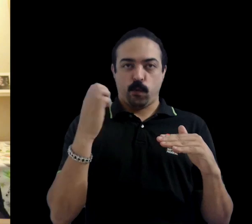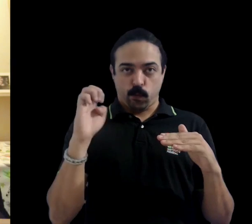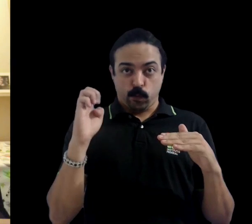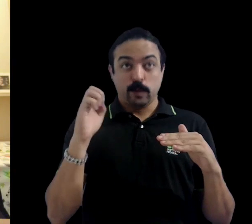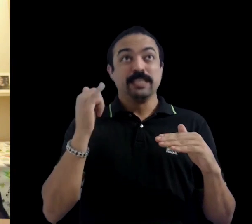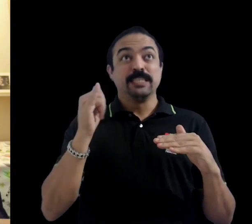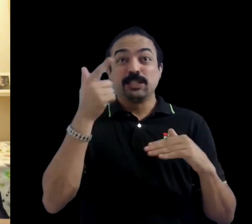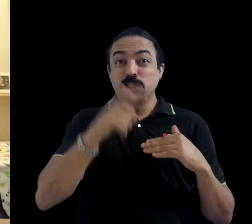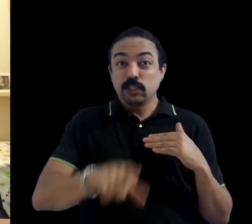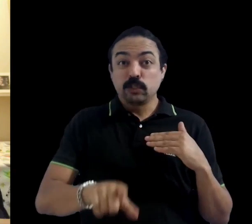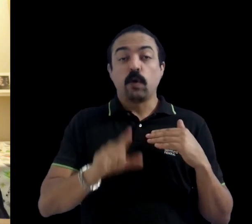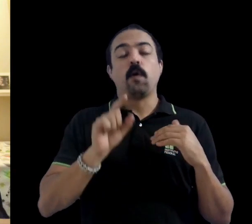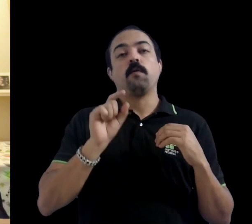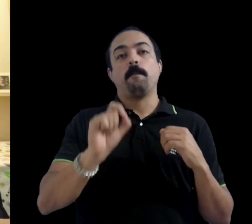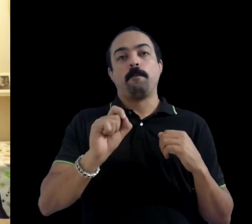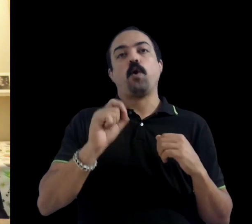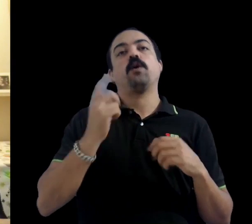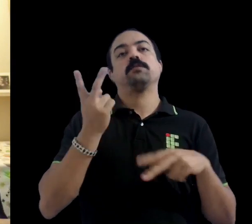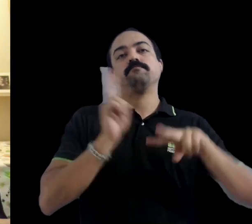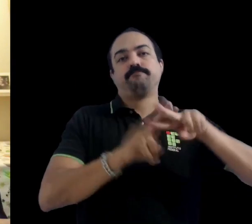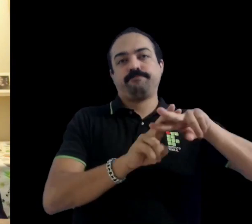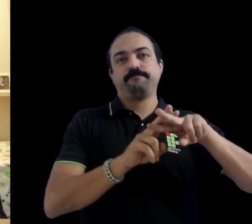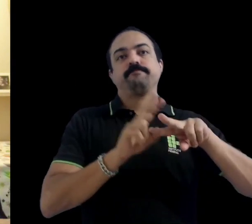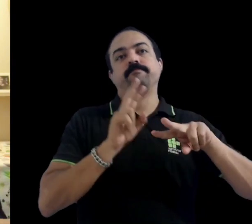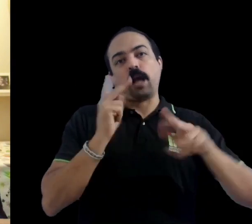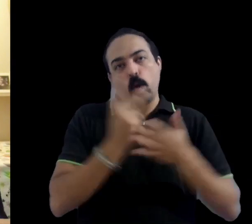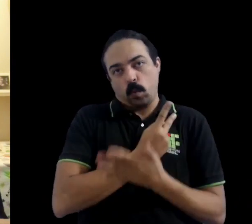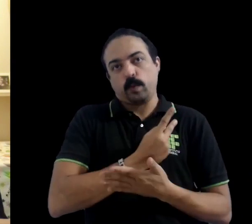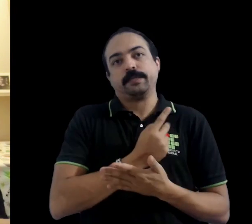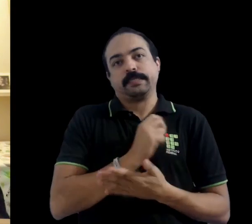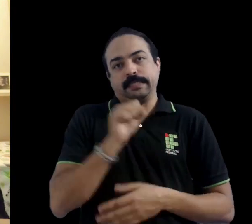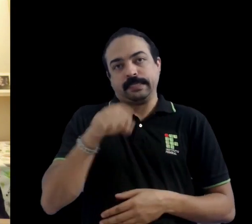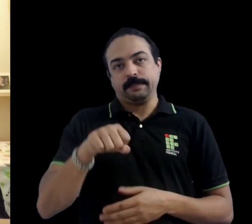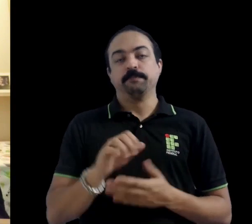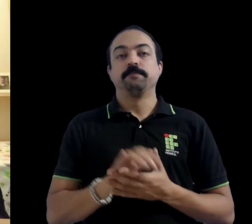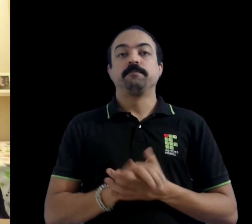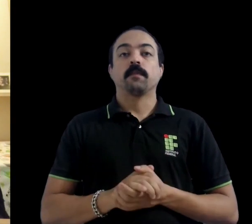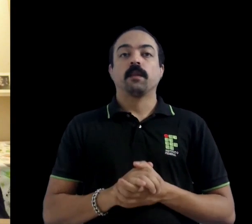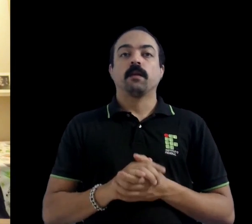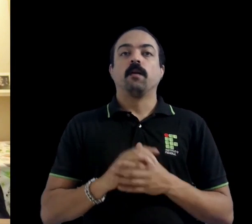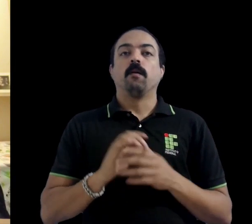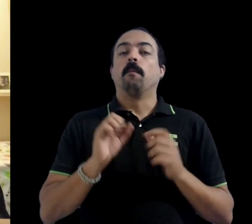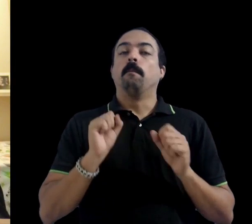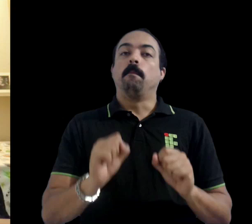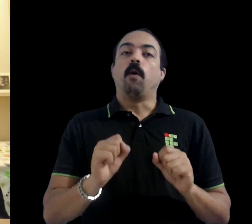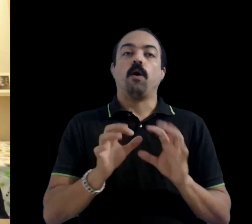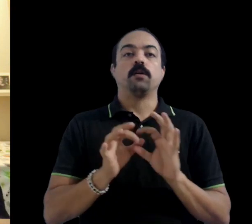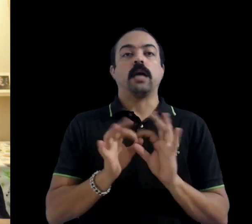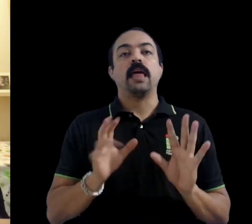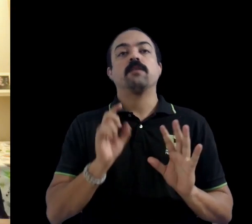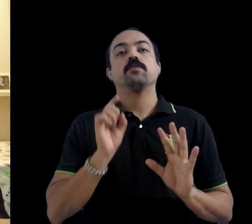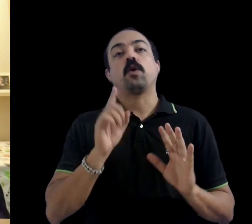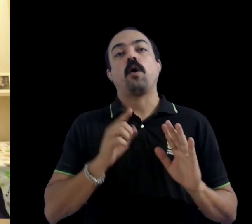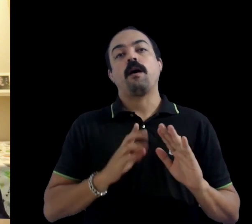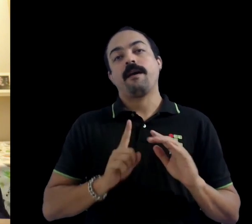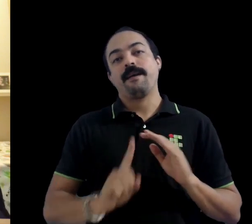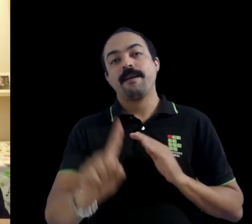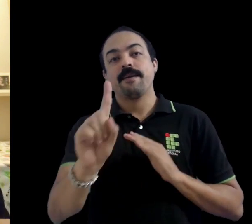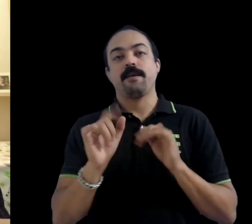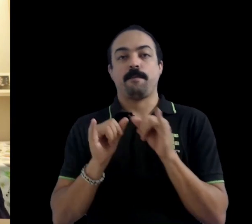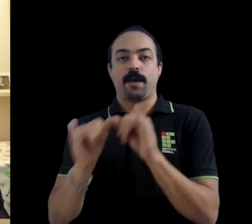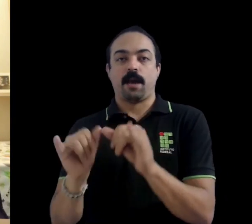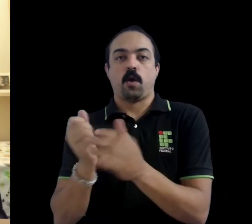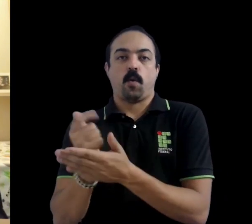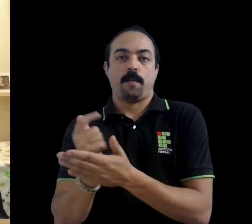e, em caso de reincidência, você pode até ser preso. É permitido somente você ir no